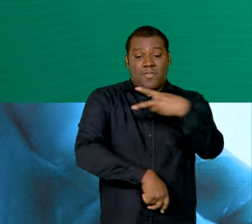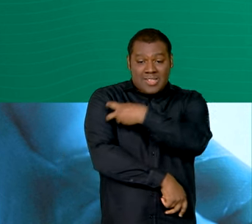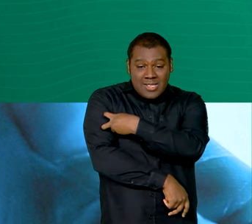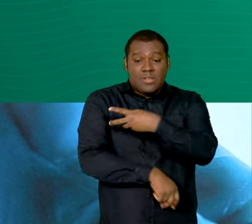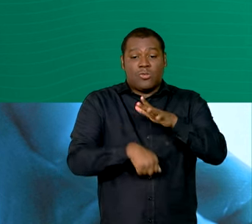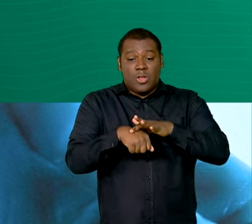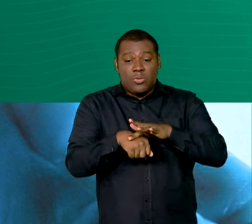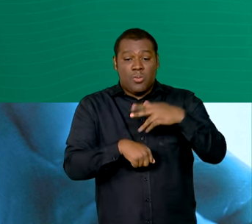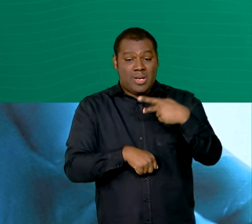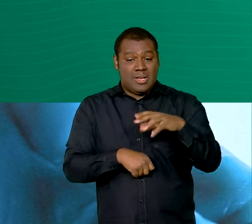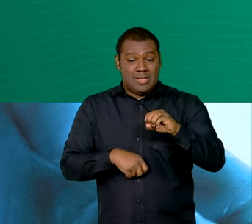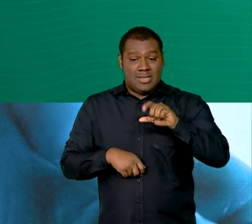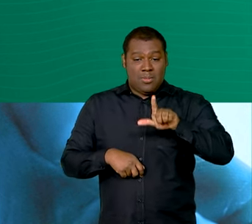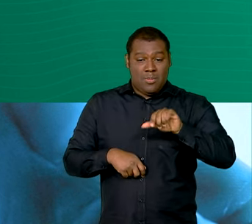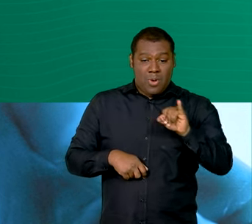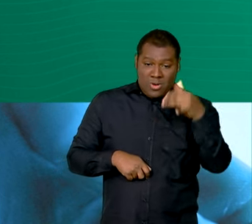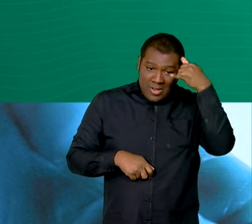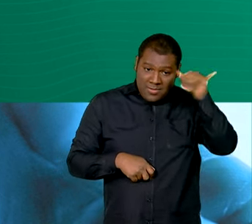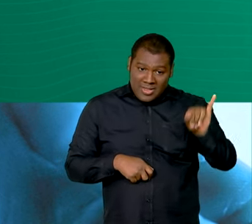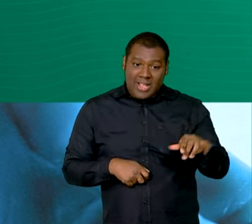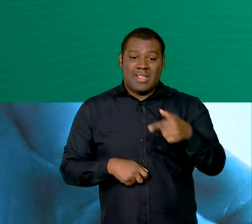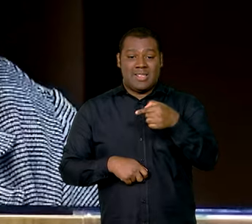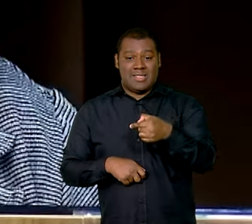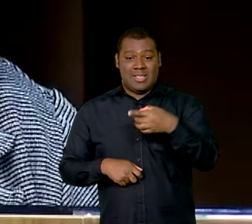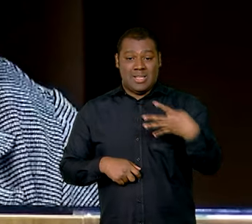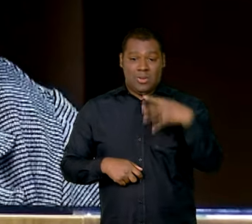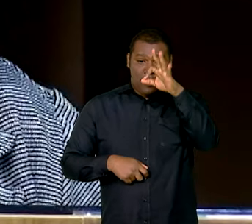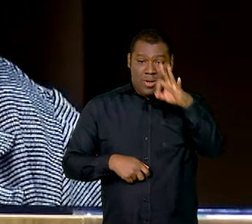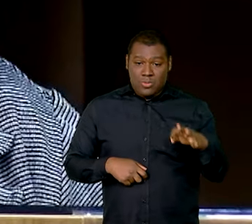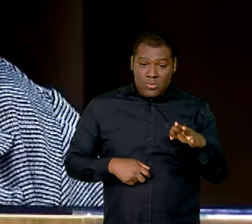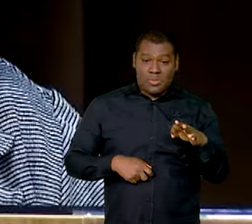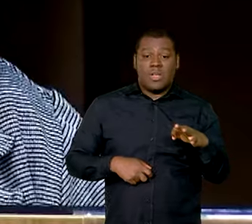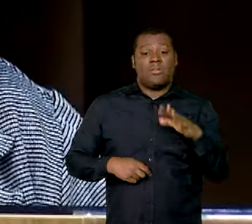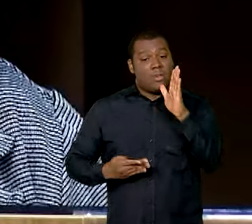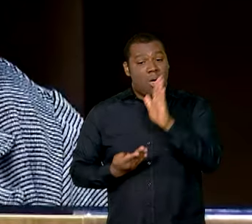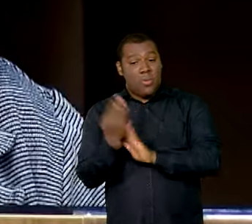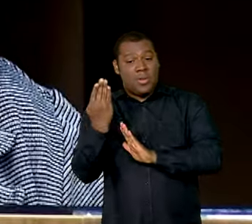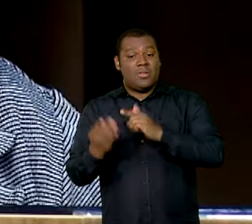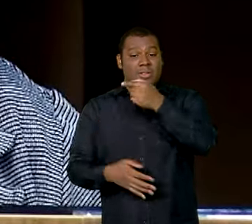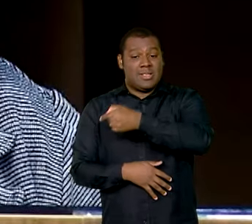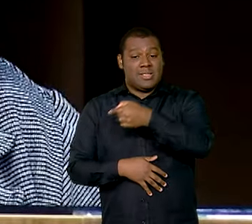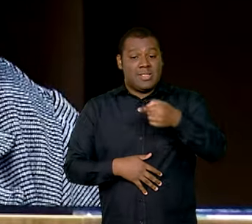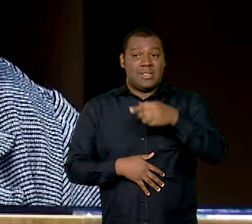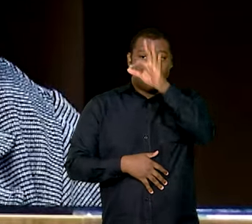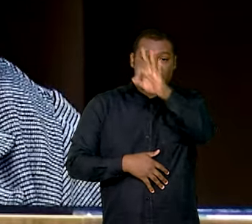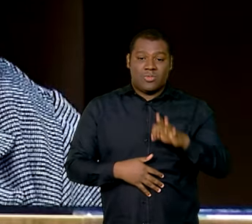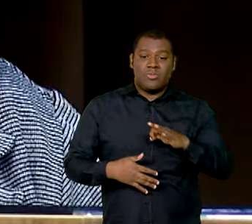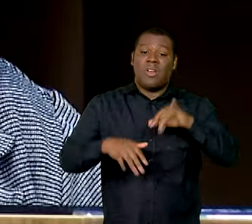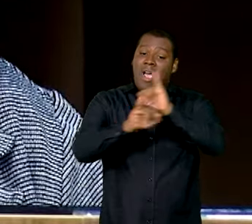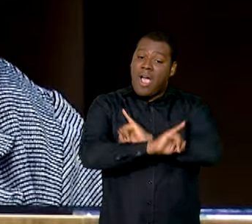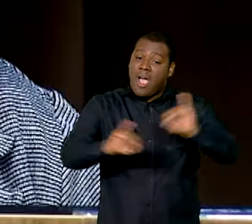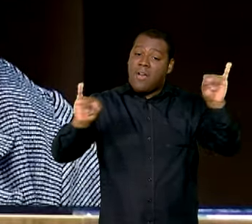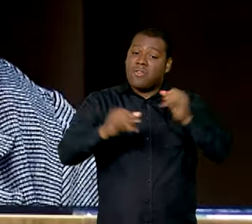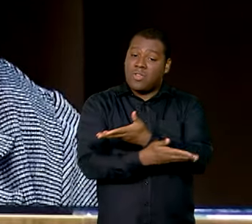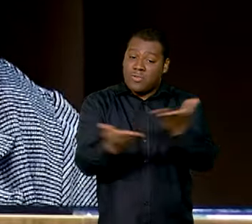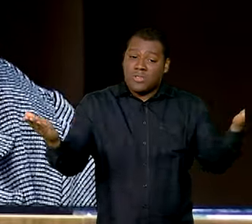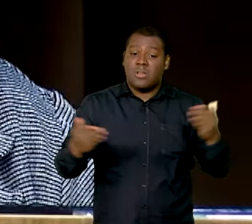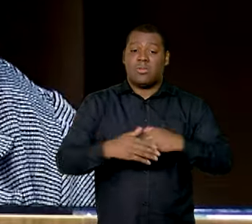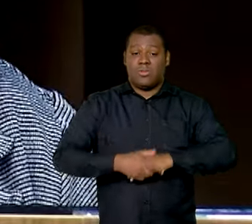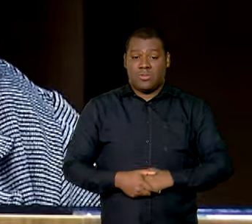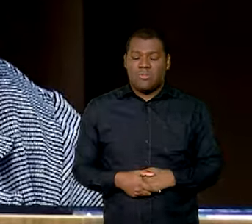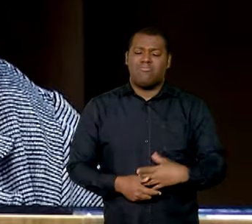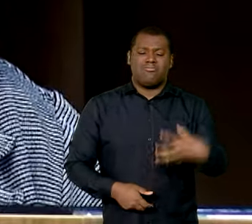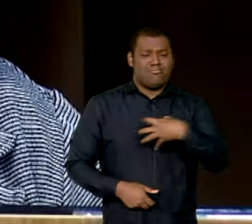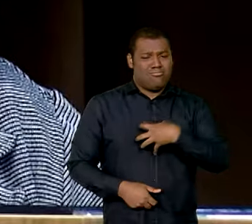67% para 74%. Eu quero dizer a vocês, de uma maneira, assim, muito